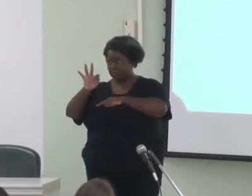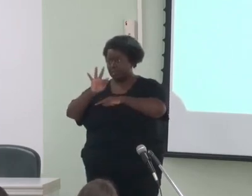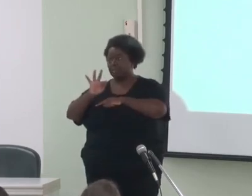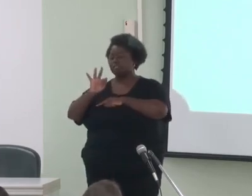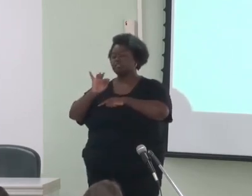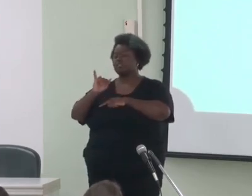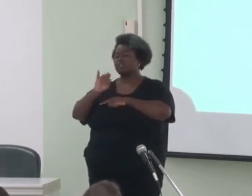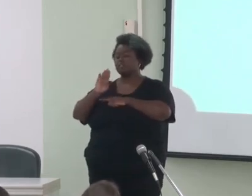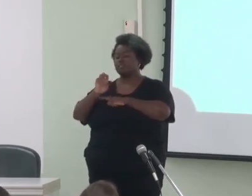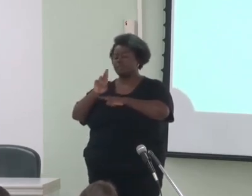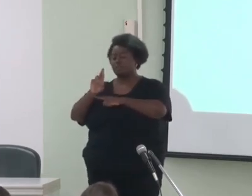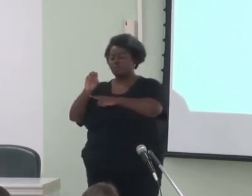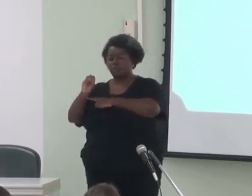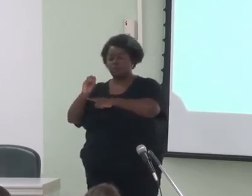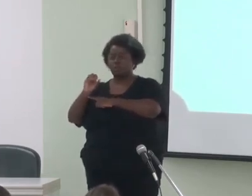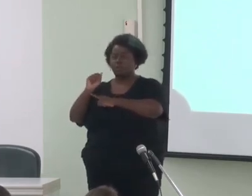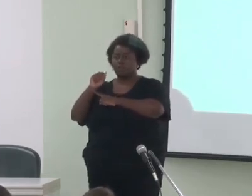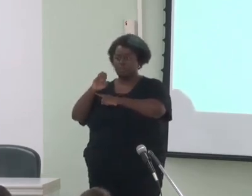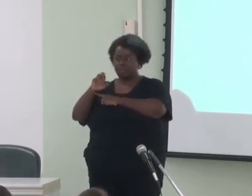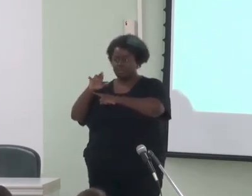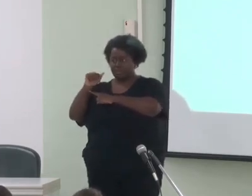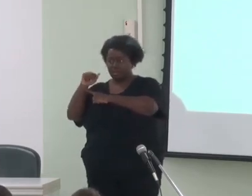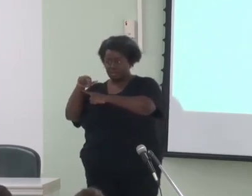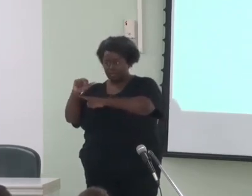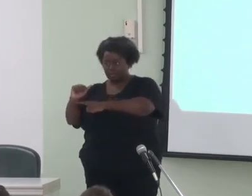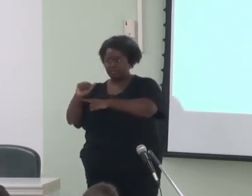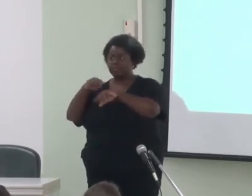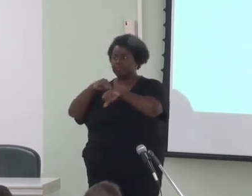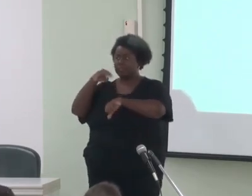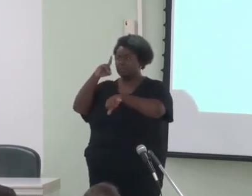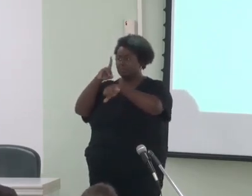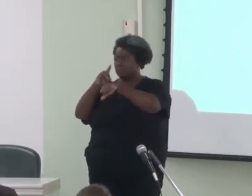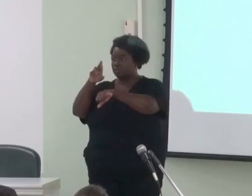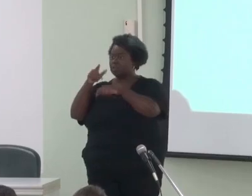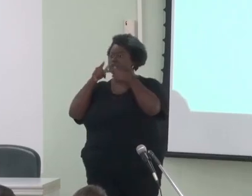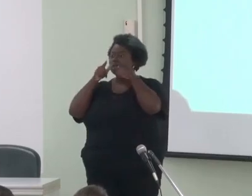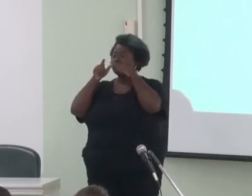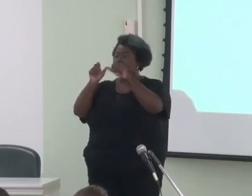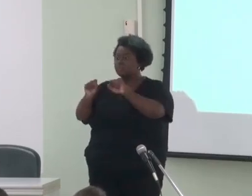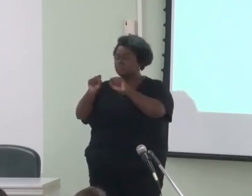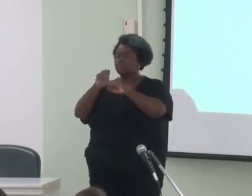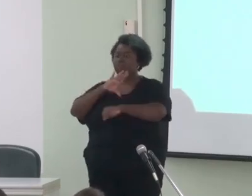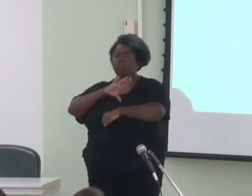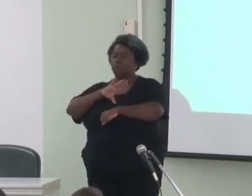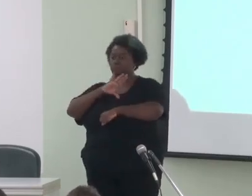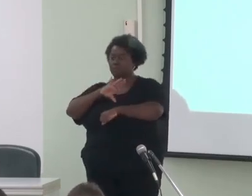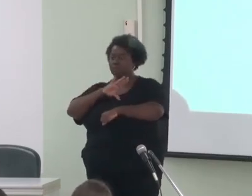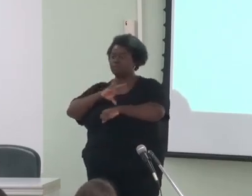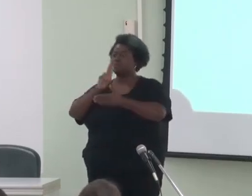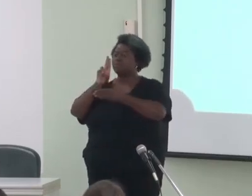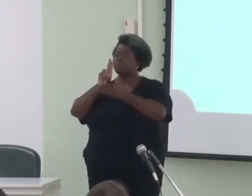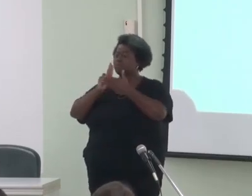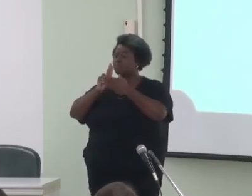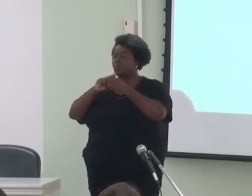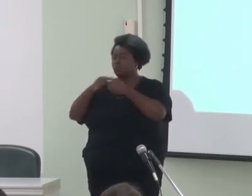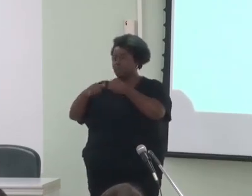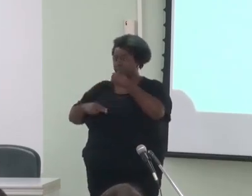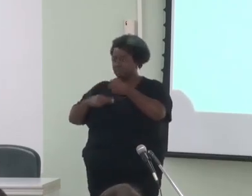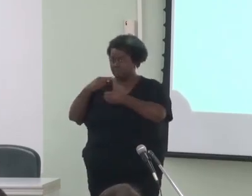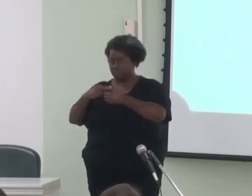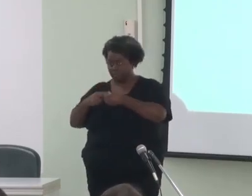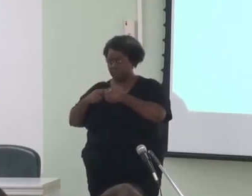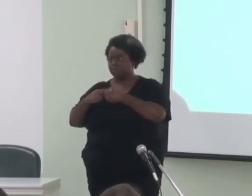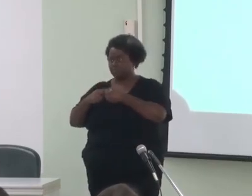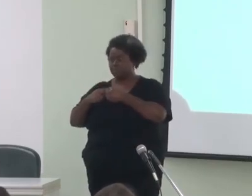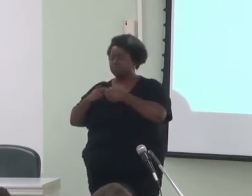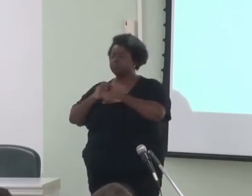-Americana, mestrado e doutorado em linguística e língua portuguesa pela Universidade Estadual Paulista Júlio de Mesquita,